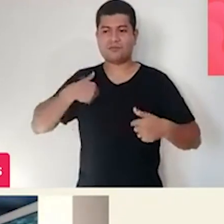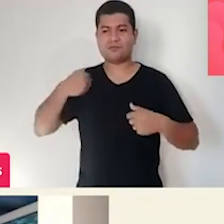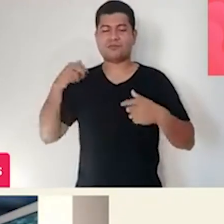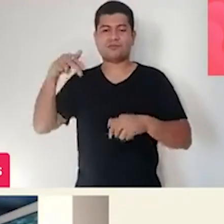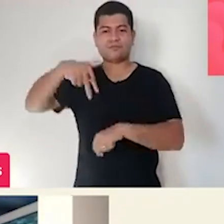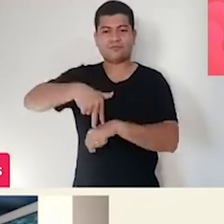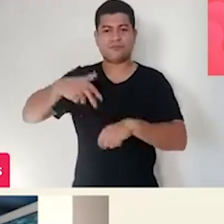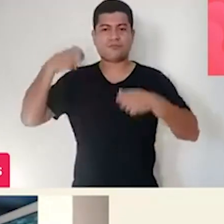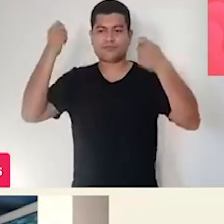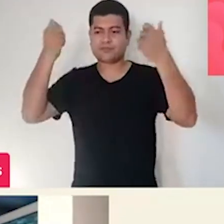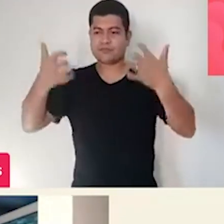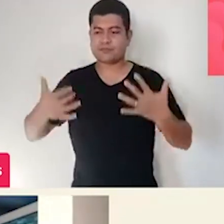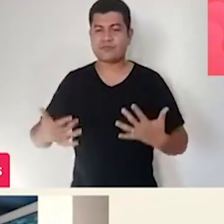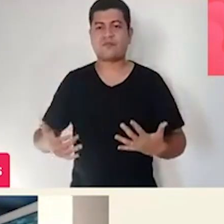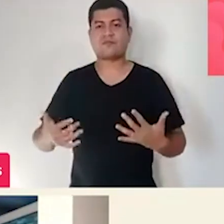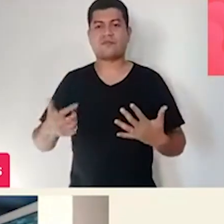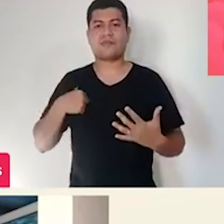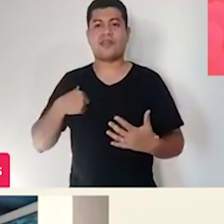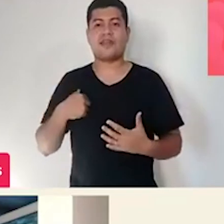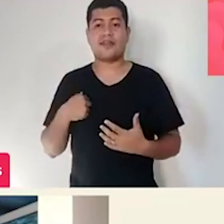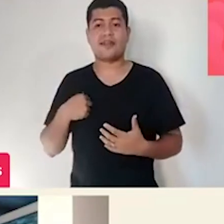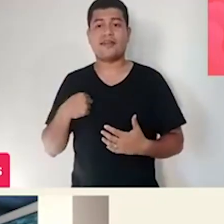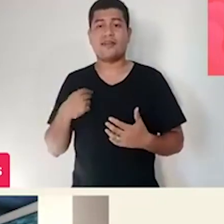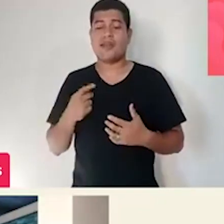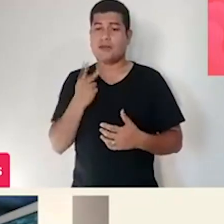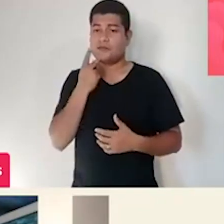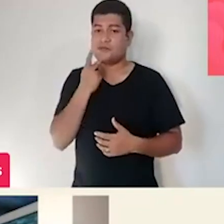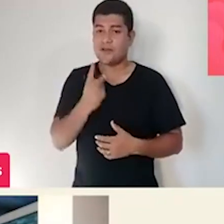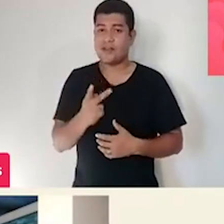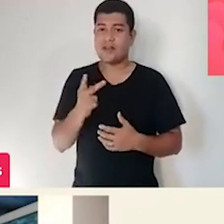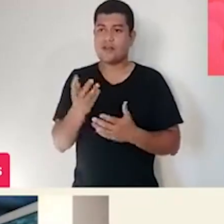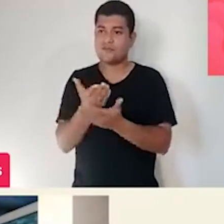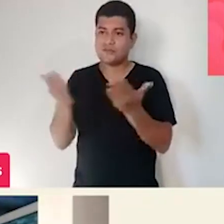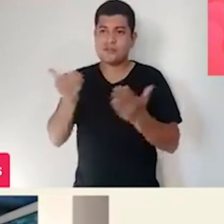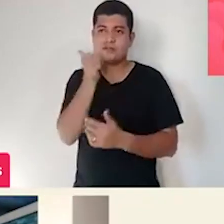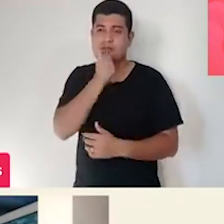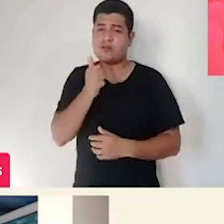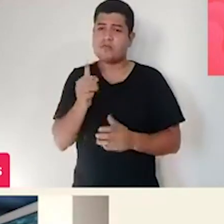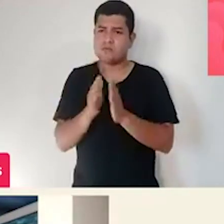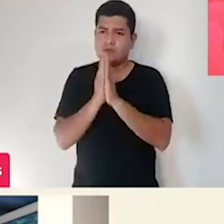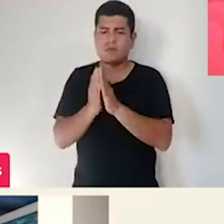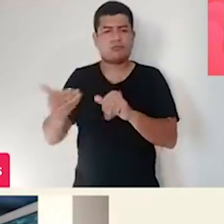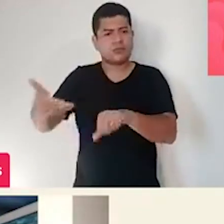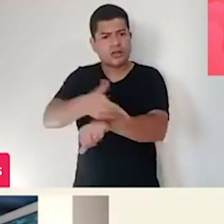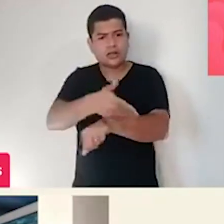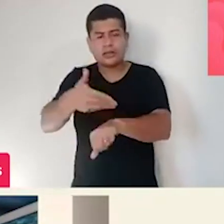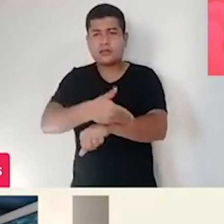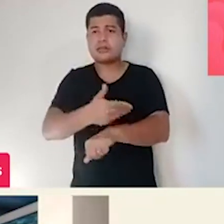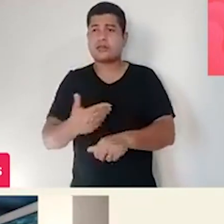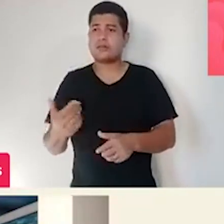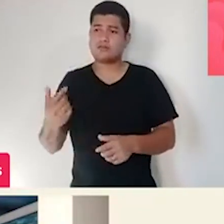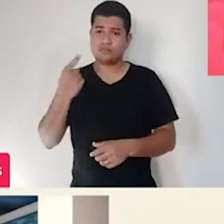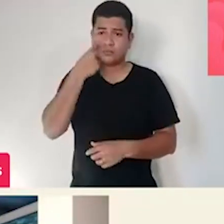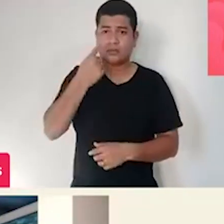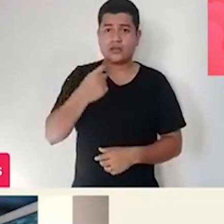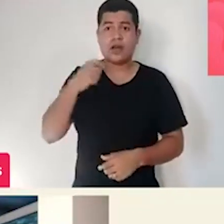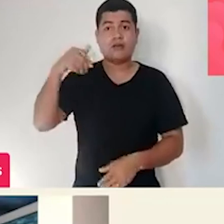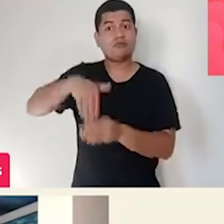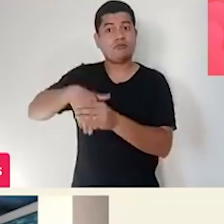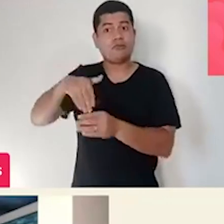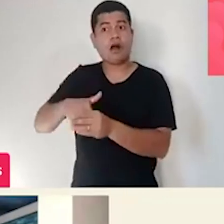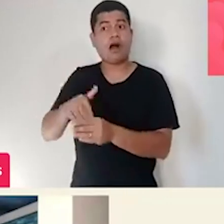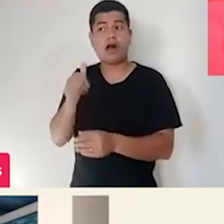dizer realmente para as mulheres, participem, se interessem, votem em mulheres,